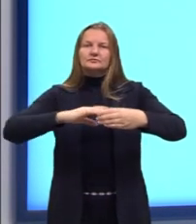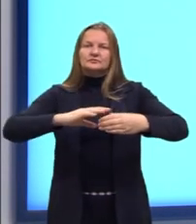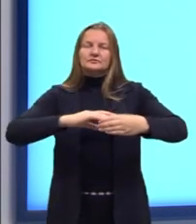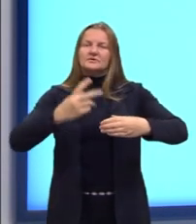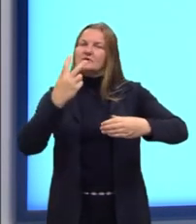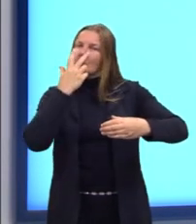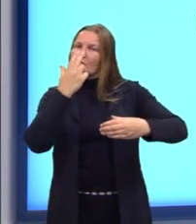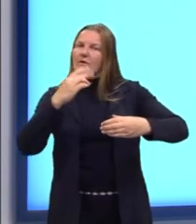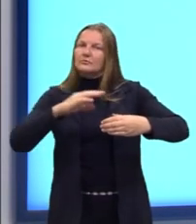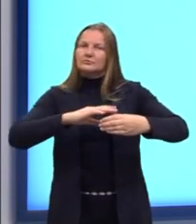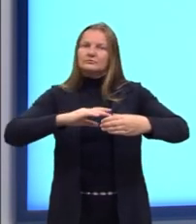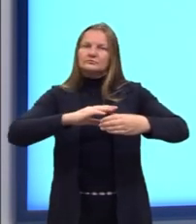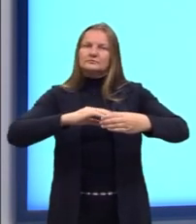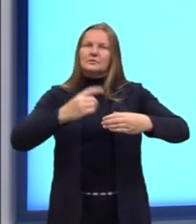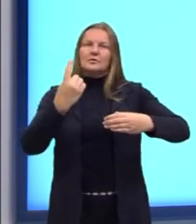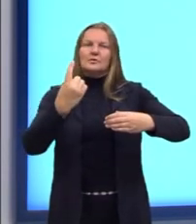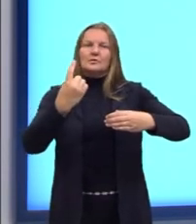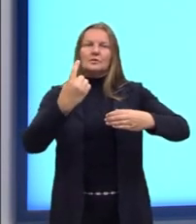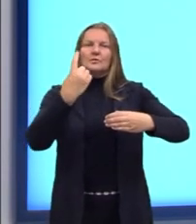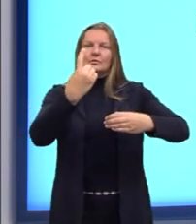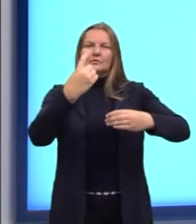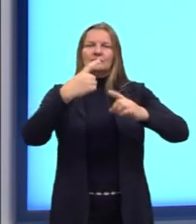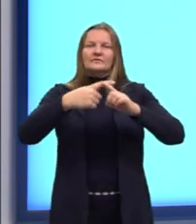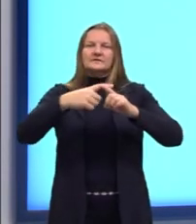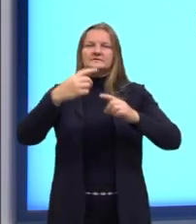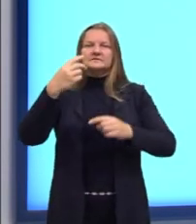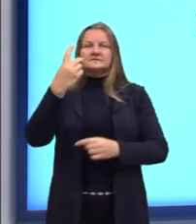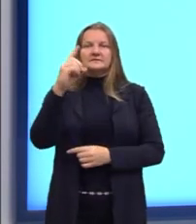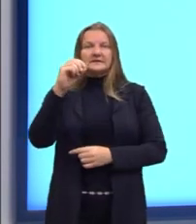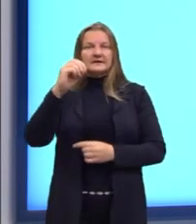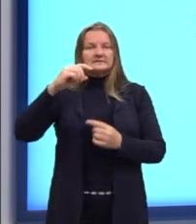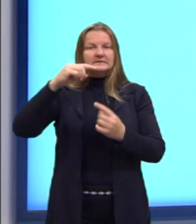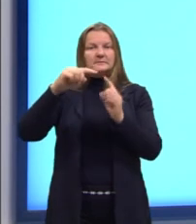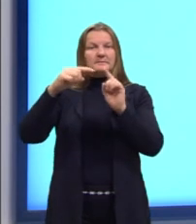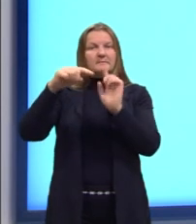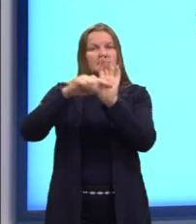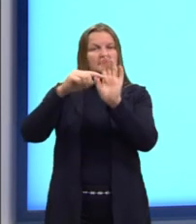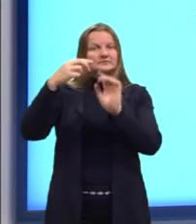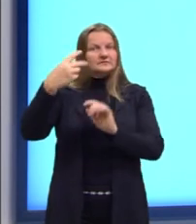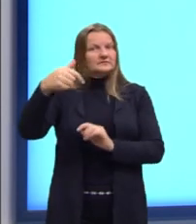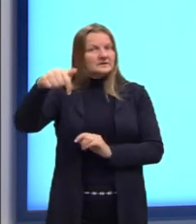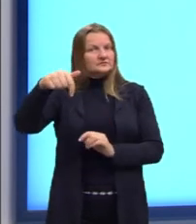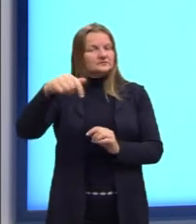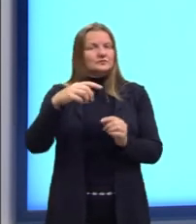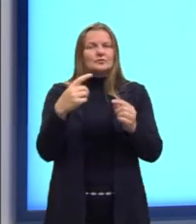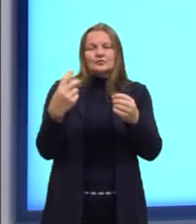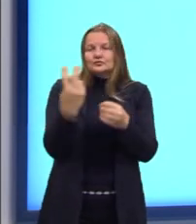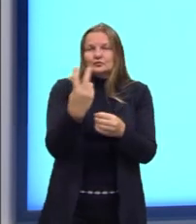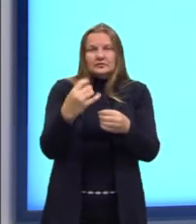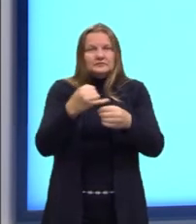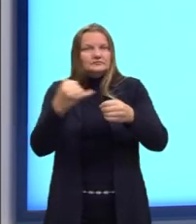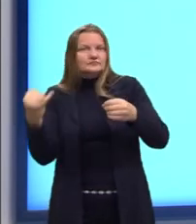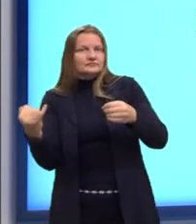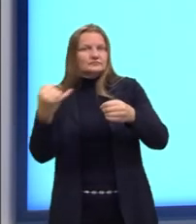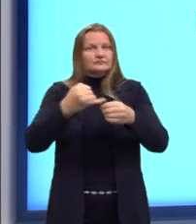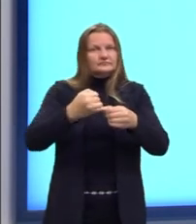o mesmo valor. É 1 vezes 10⁻⁷ mol por litro. Tanto do cátion quanto do ânion.